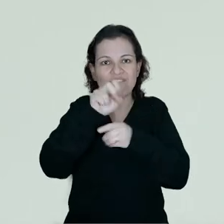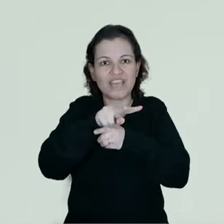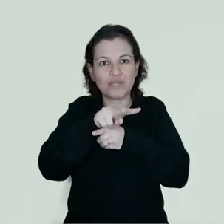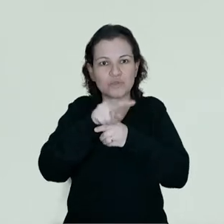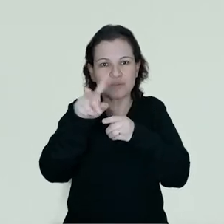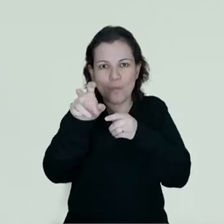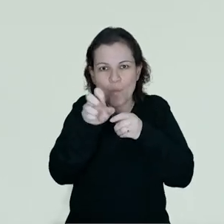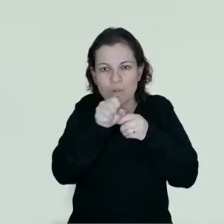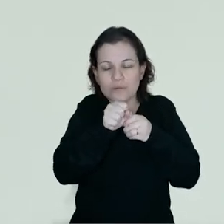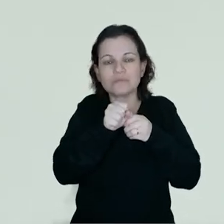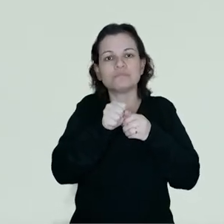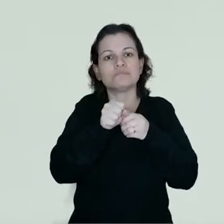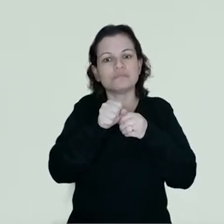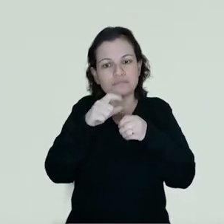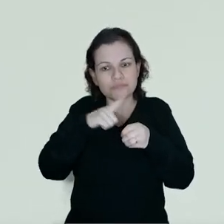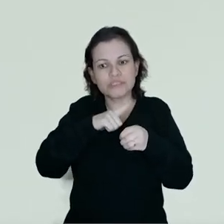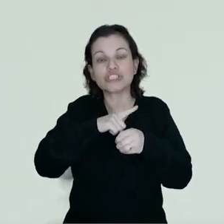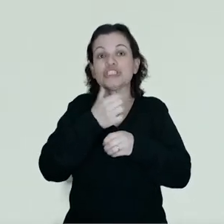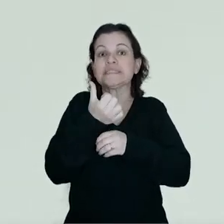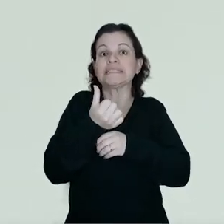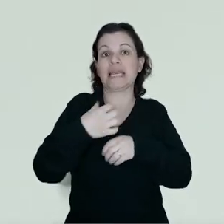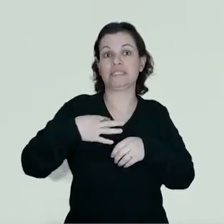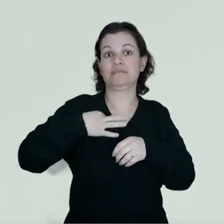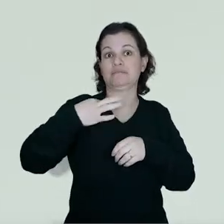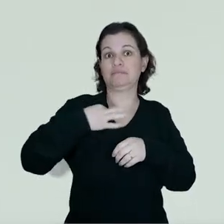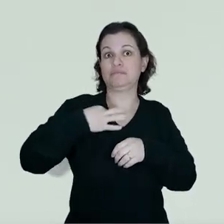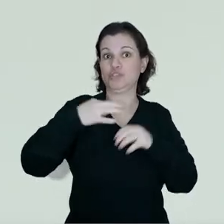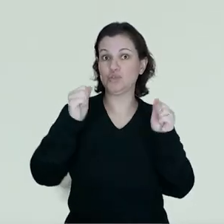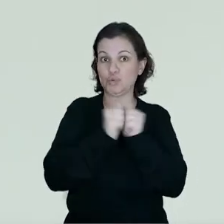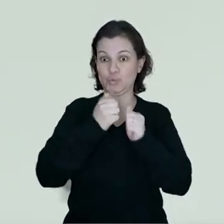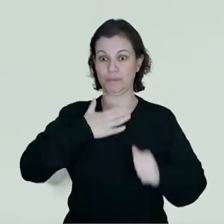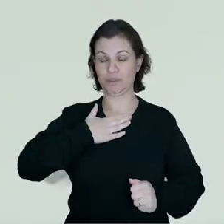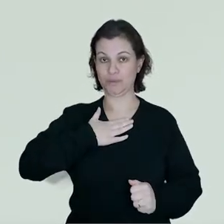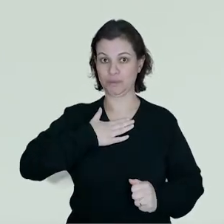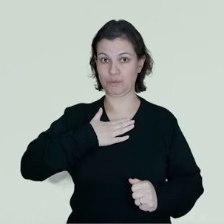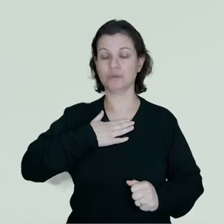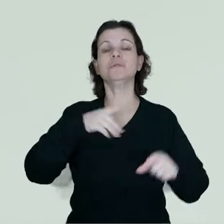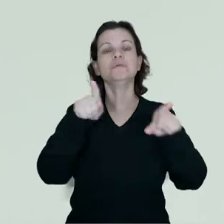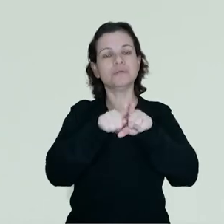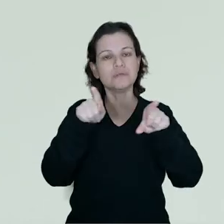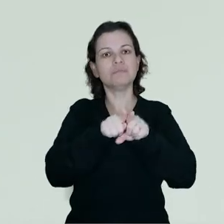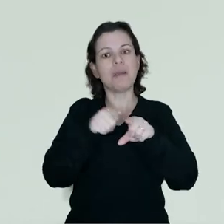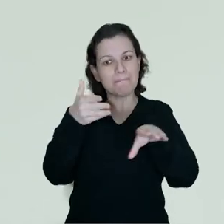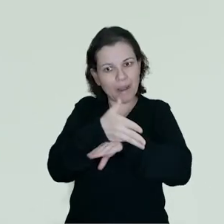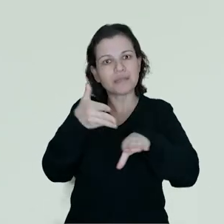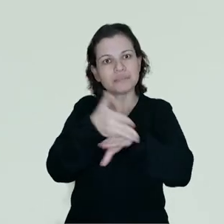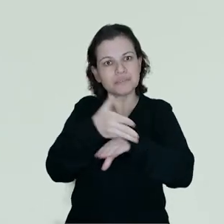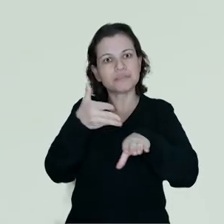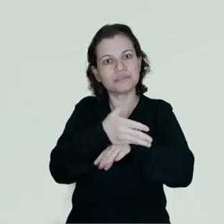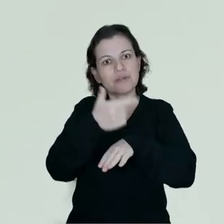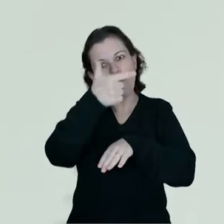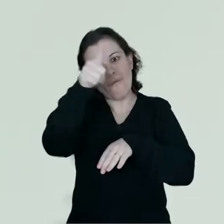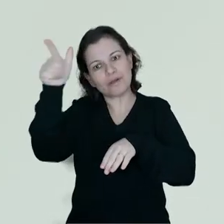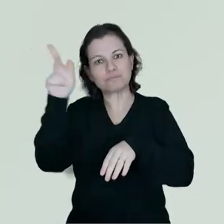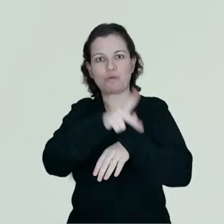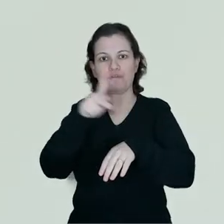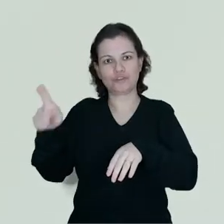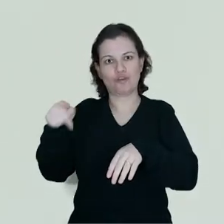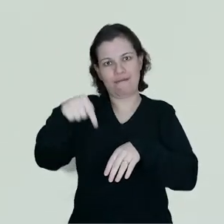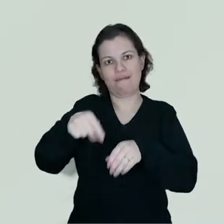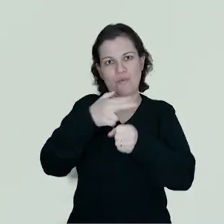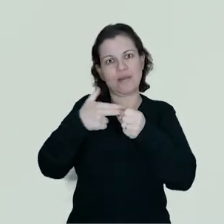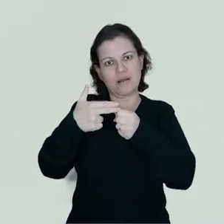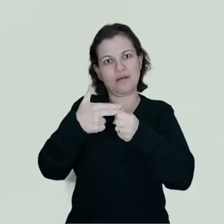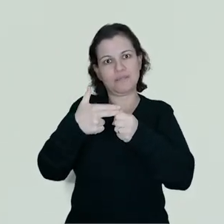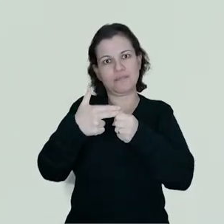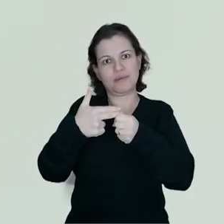viral. A etapa contou com seis voluntários junto comigo e com a participação dos outros docentes